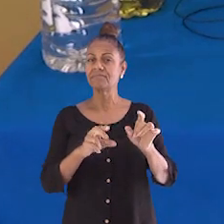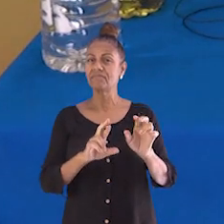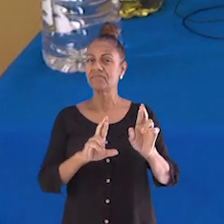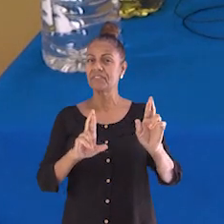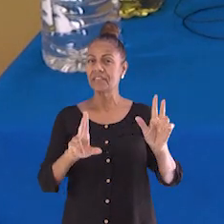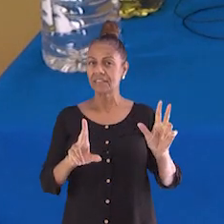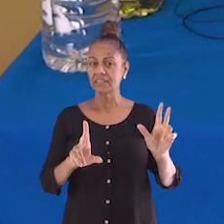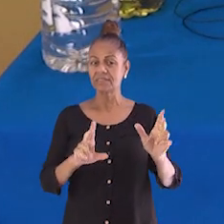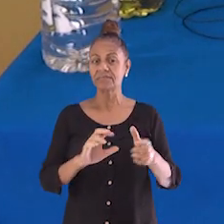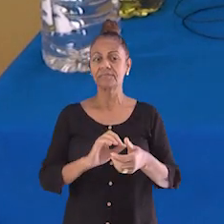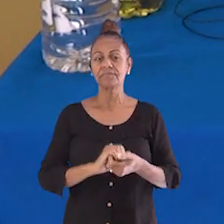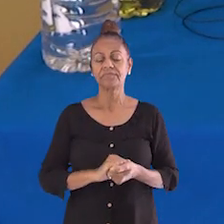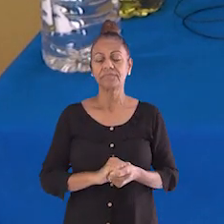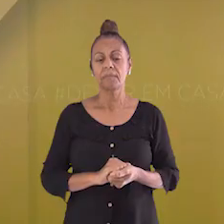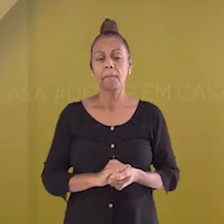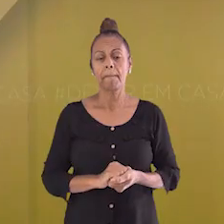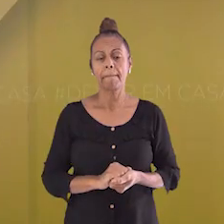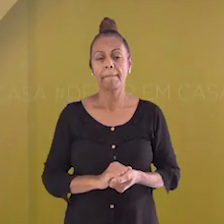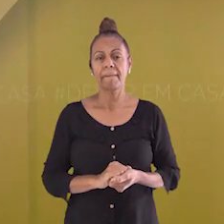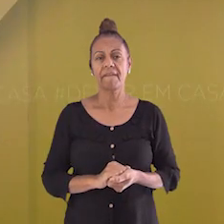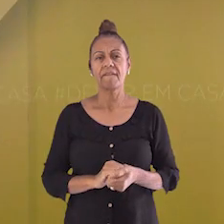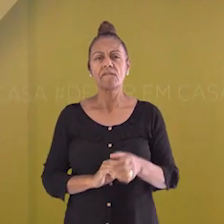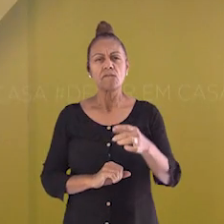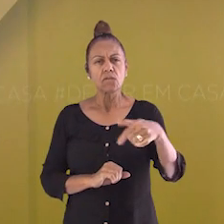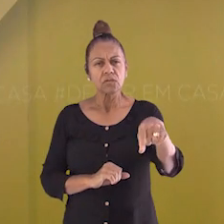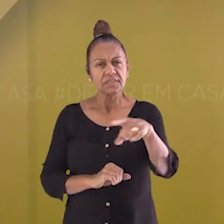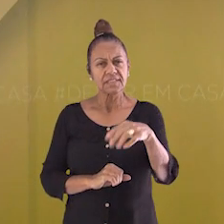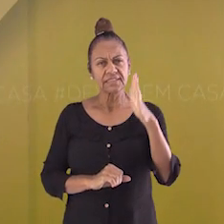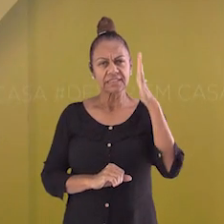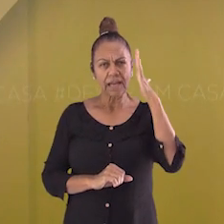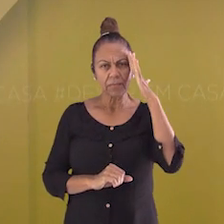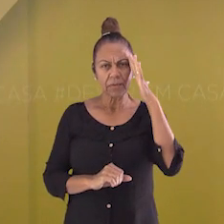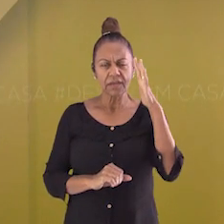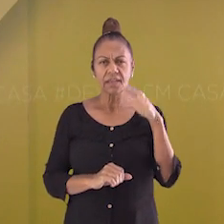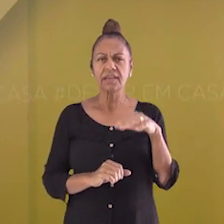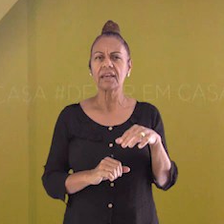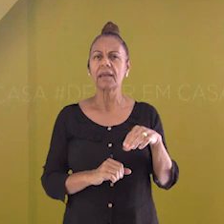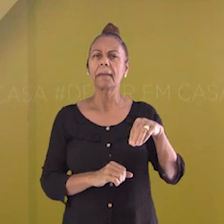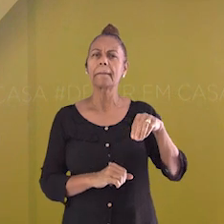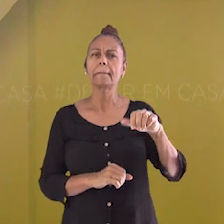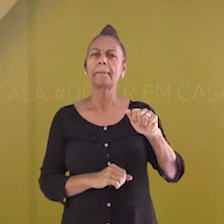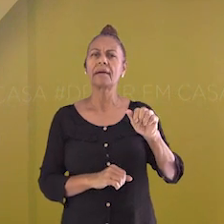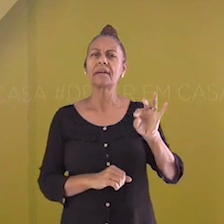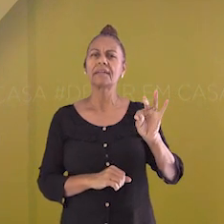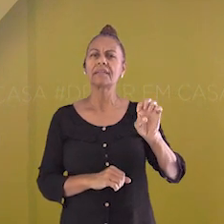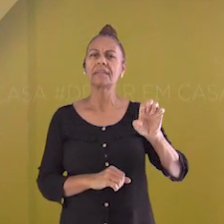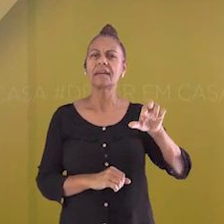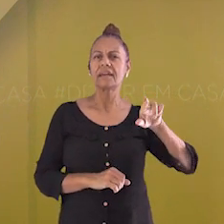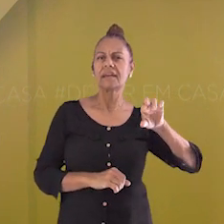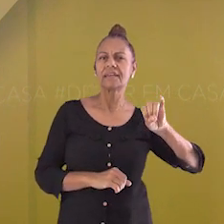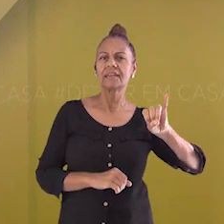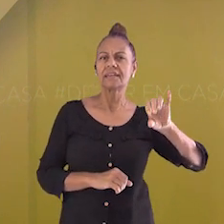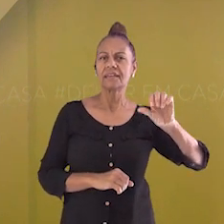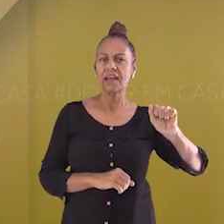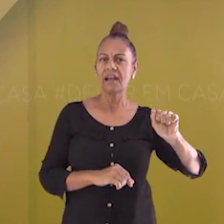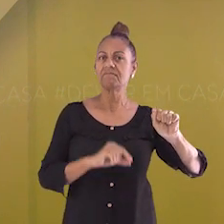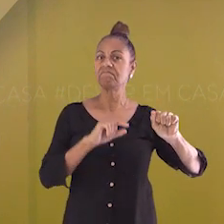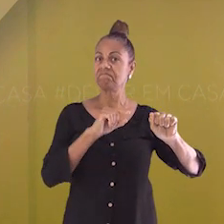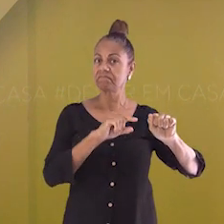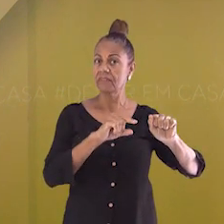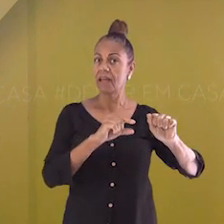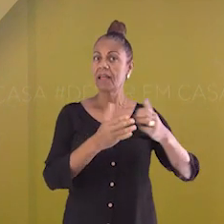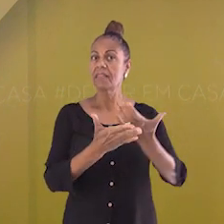que as compõe. Você sabe o é matéria? Na aula de ciências, essa palavra tem um